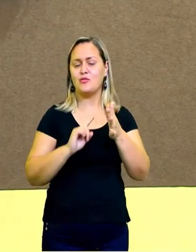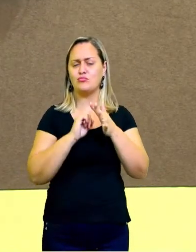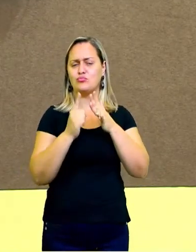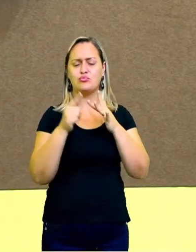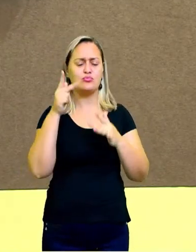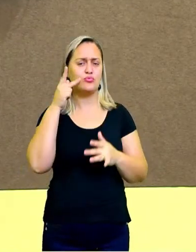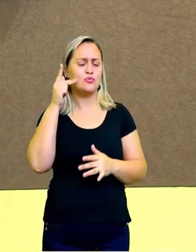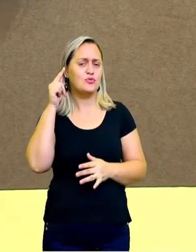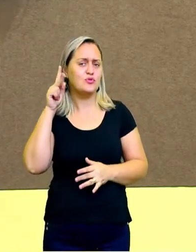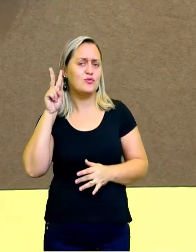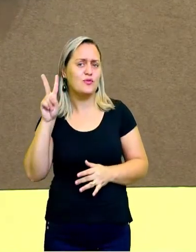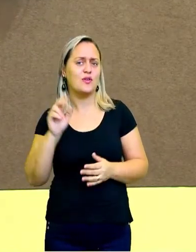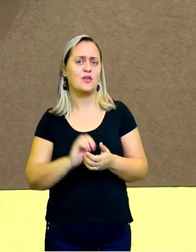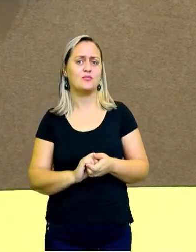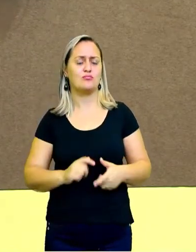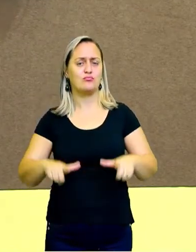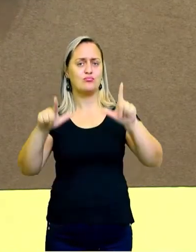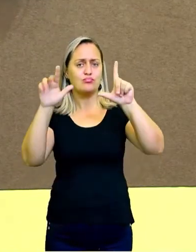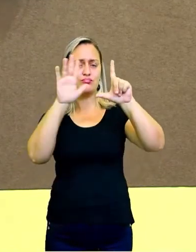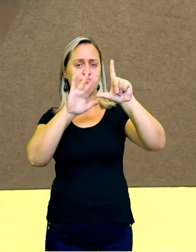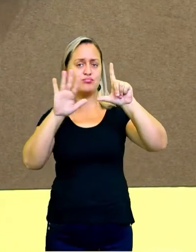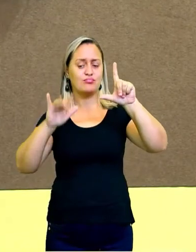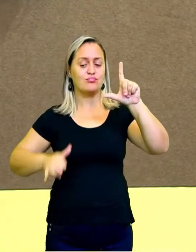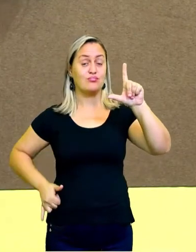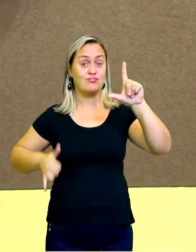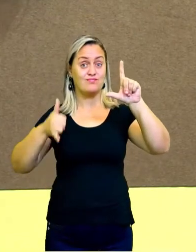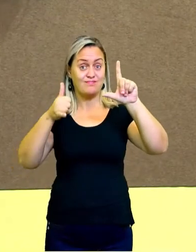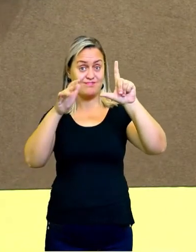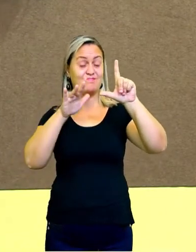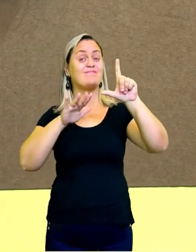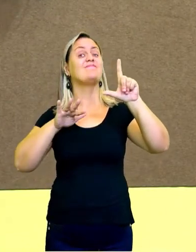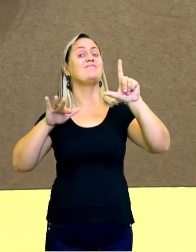celular para o QR Code que aparece aqui no canto da tela,